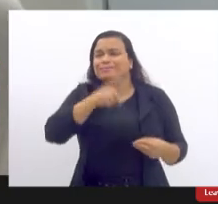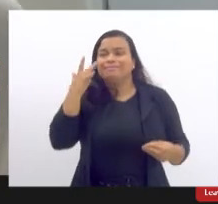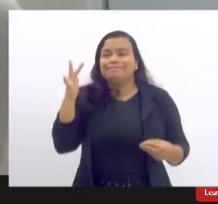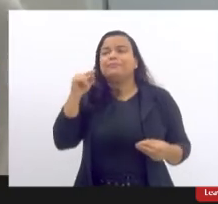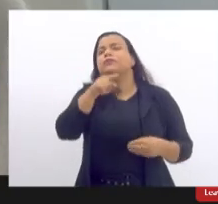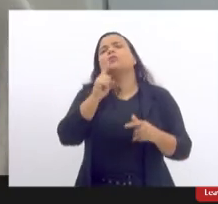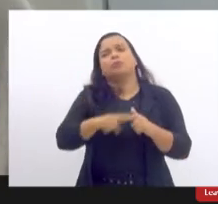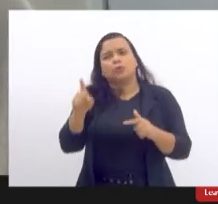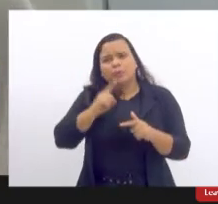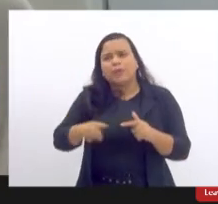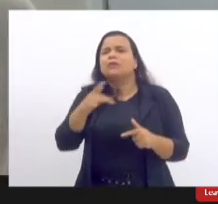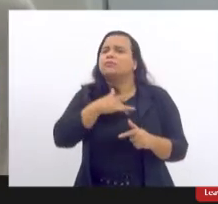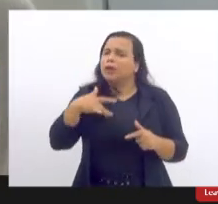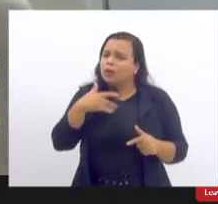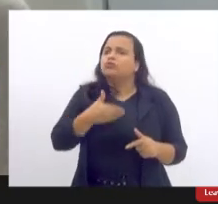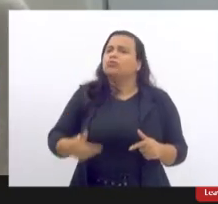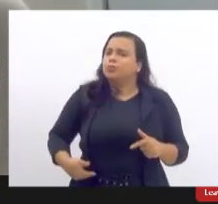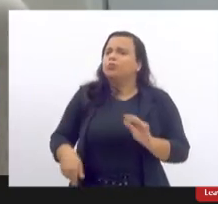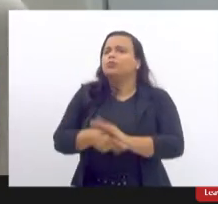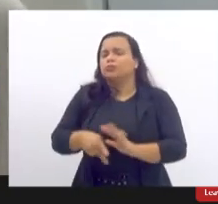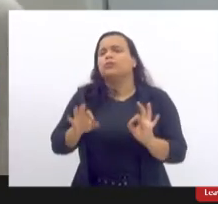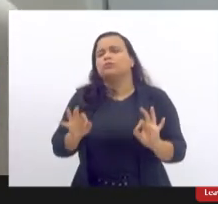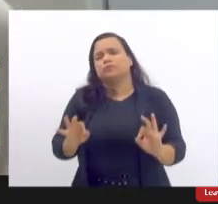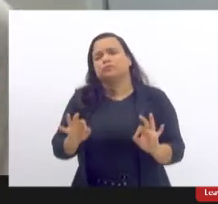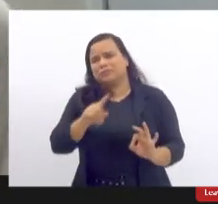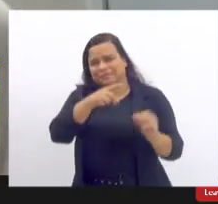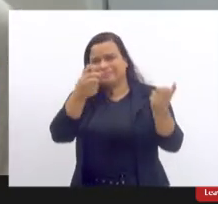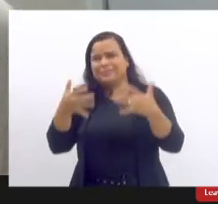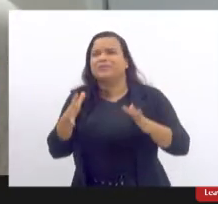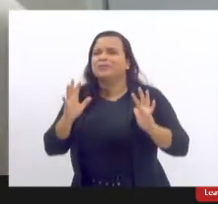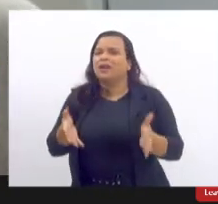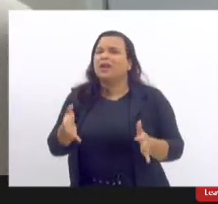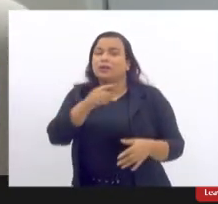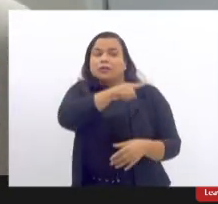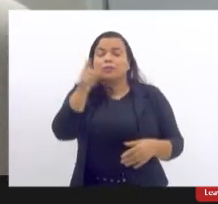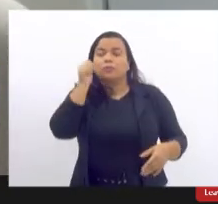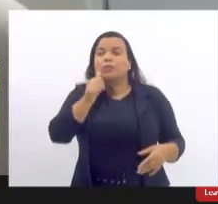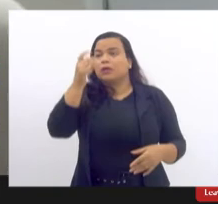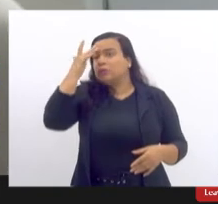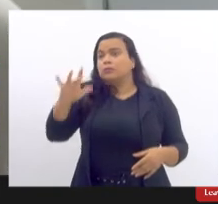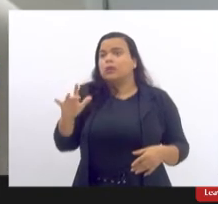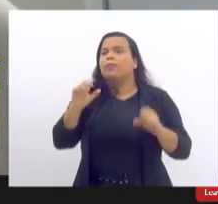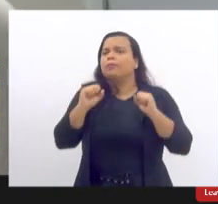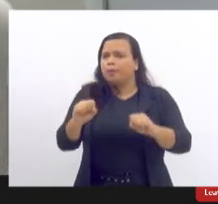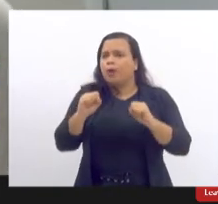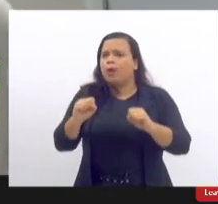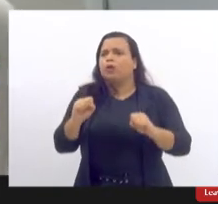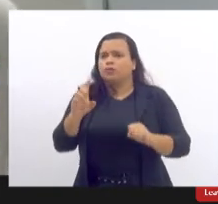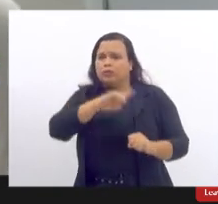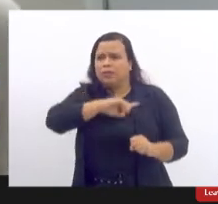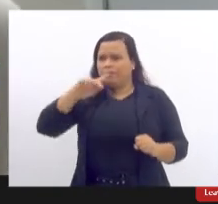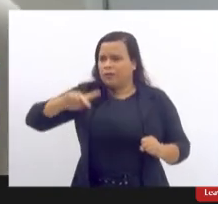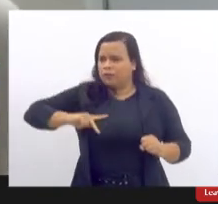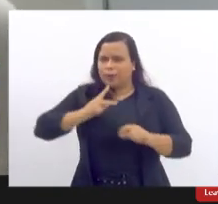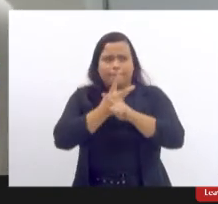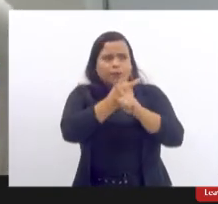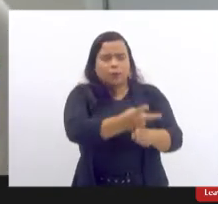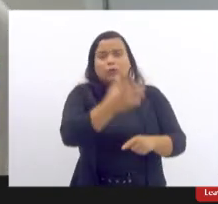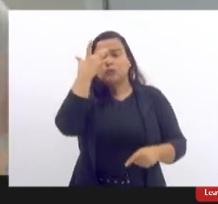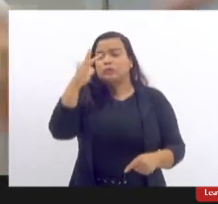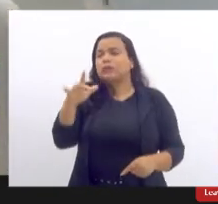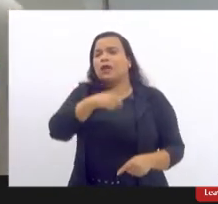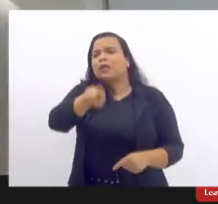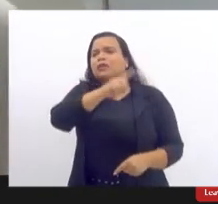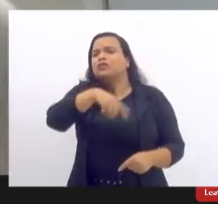problema de saúde pública como você falou e a gente e essas mulheres não sabem que podem procurar defensoria não conhecem os seus direitos